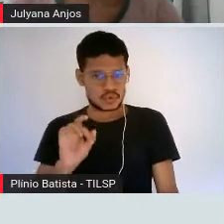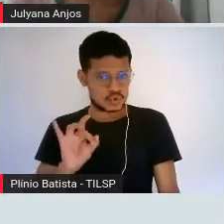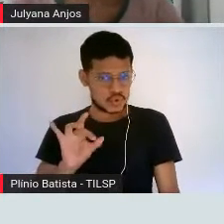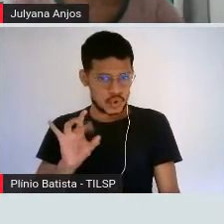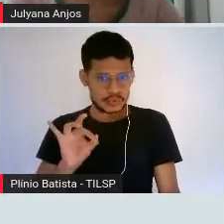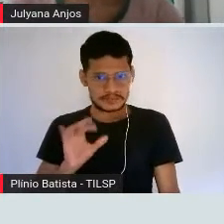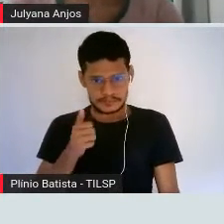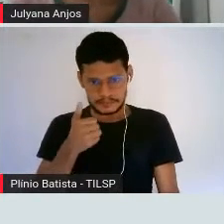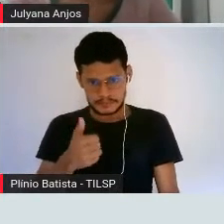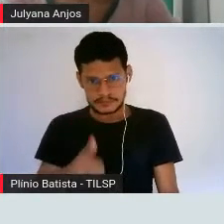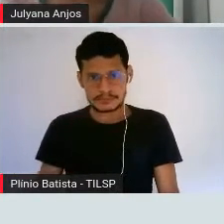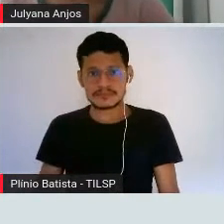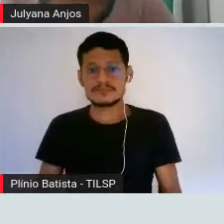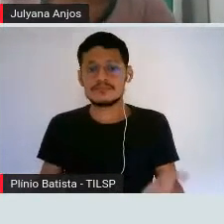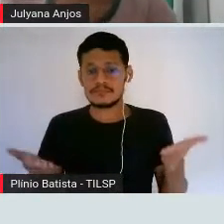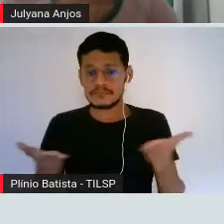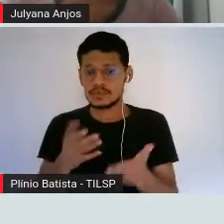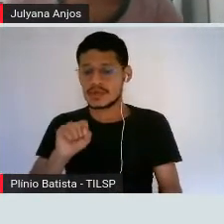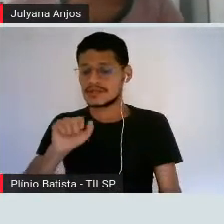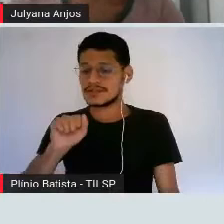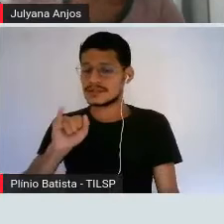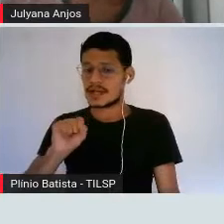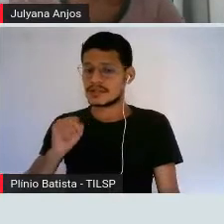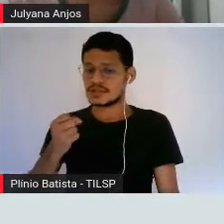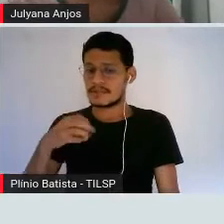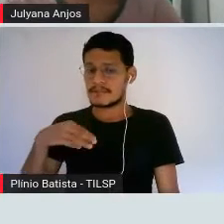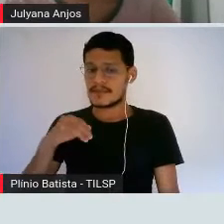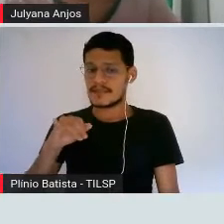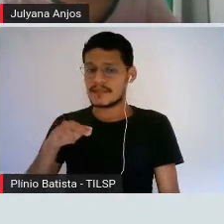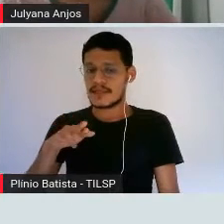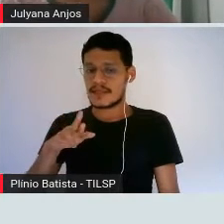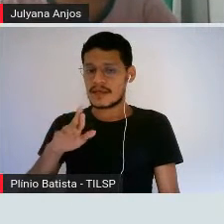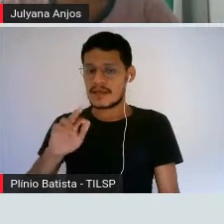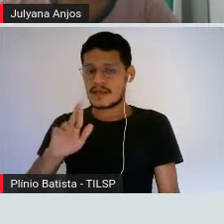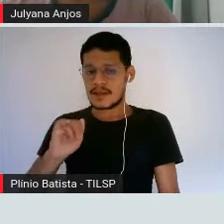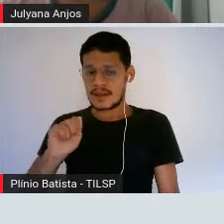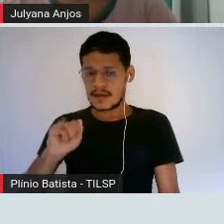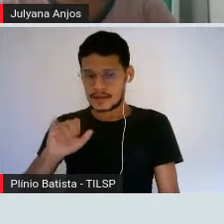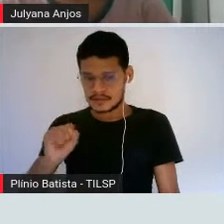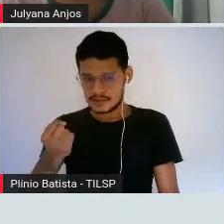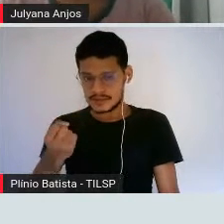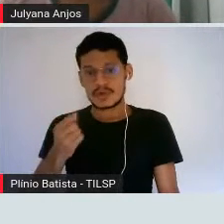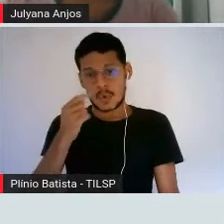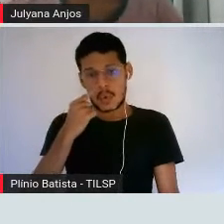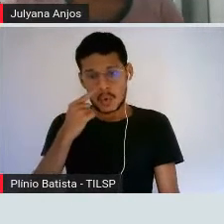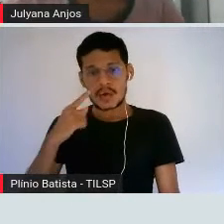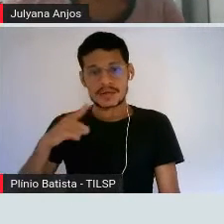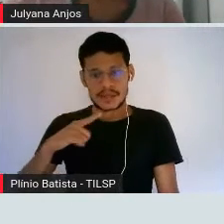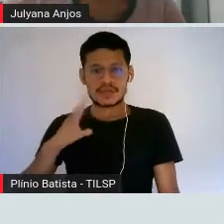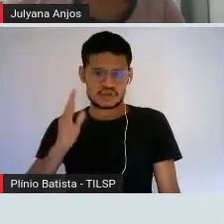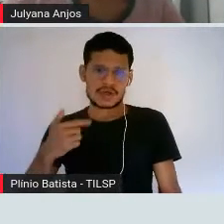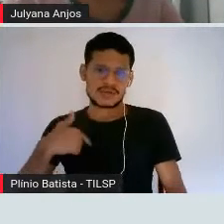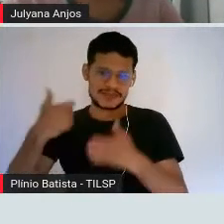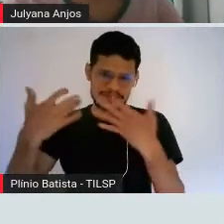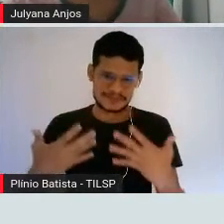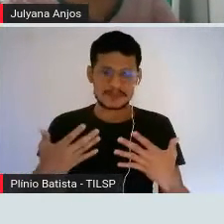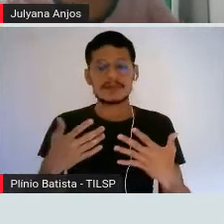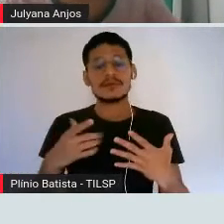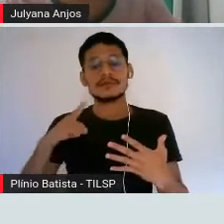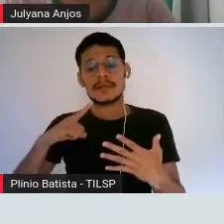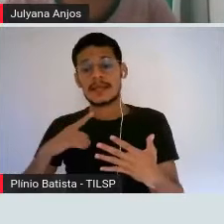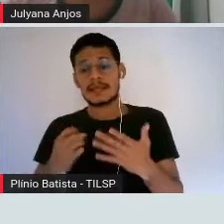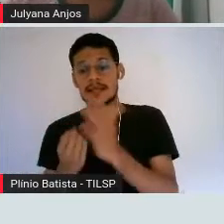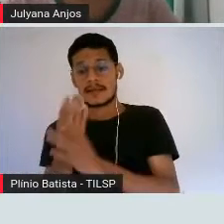E aí a gente entra nos céus minerais. Os céus minerais, eles são justamente aquelas substâncias inorgânicas, como a gente viu, que elas são formadas por íons.